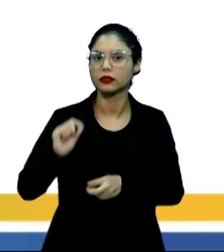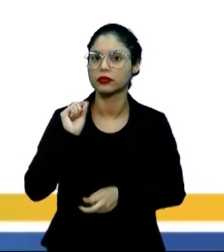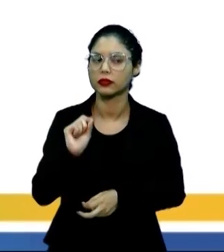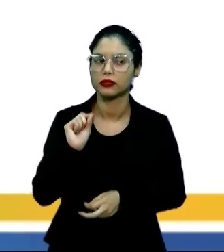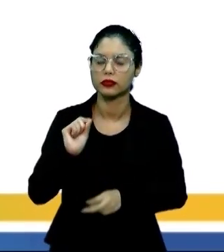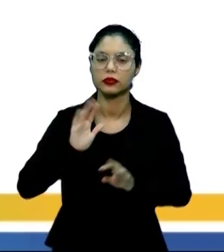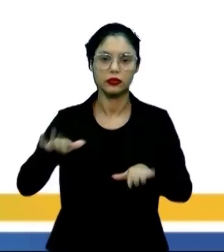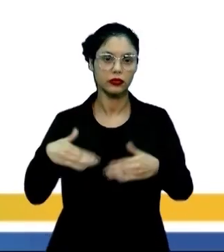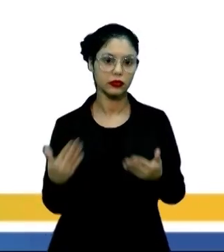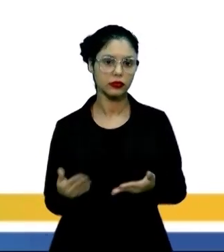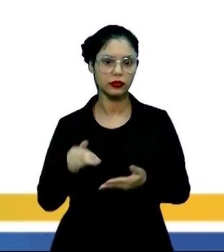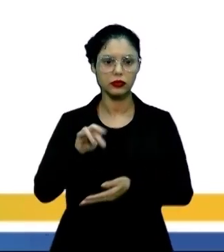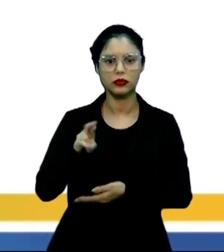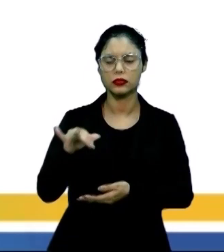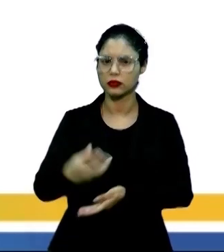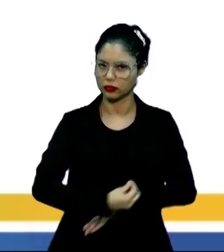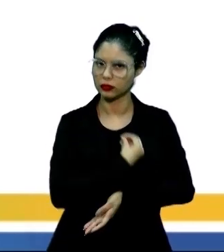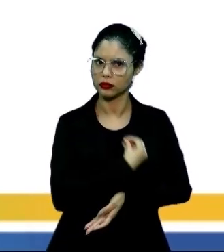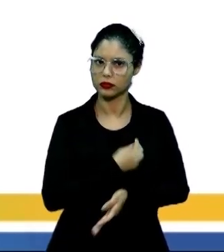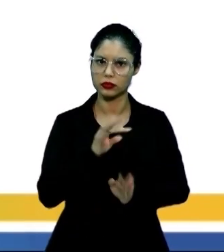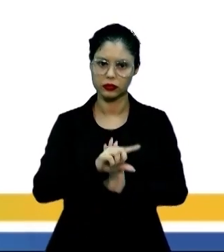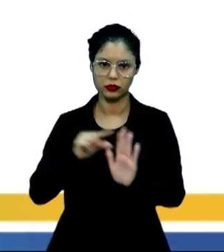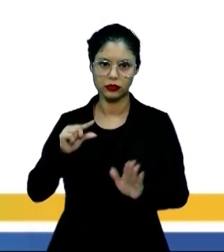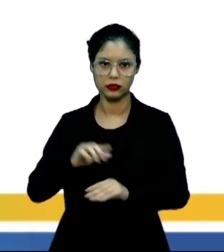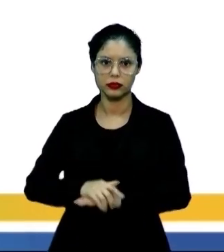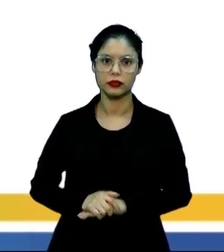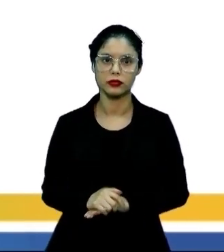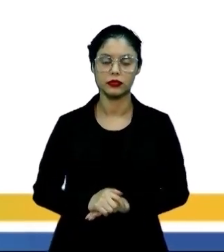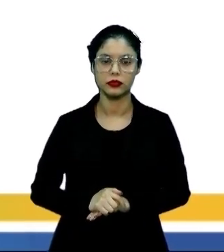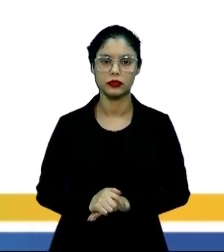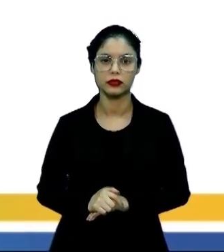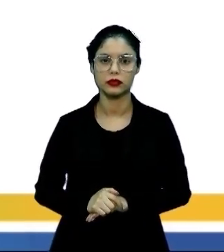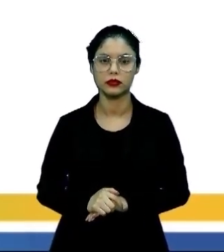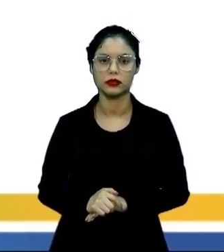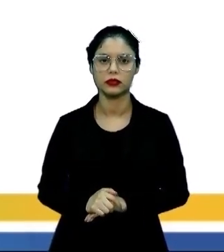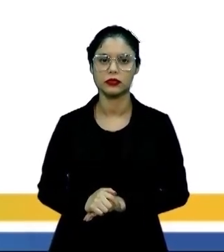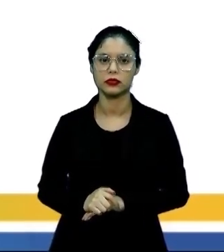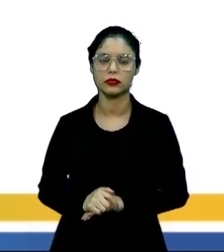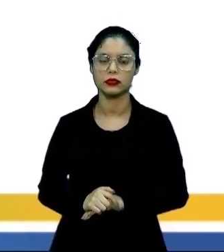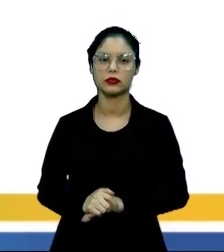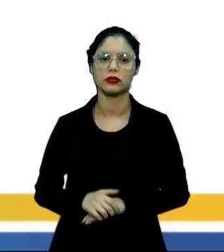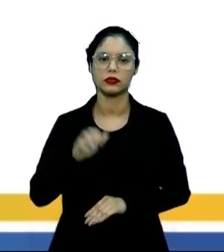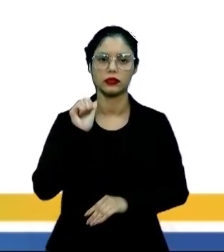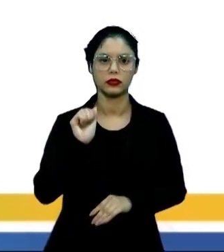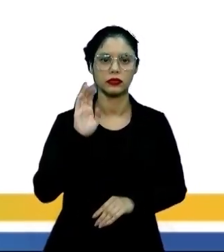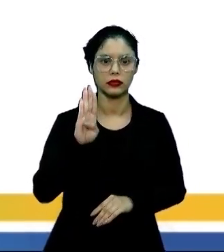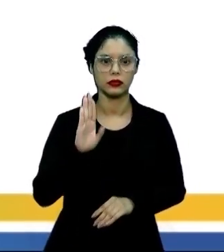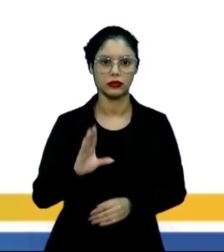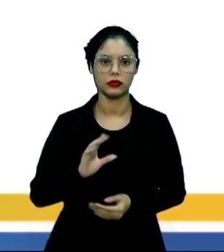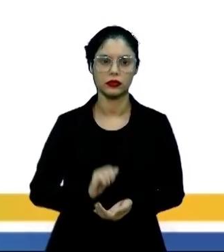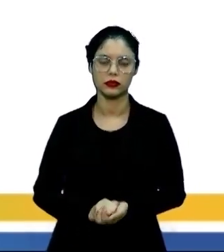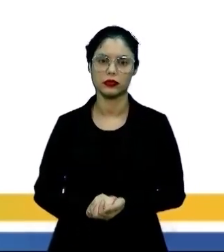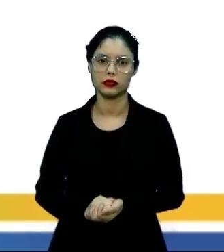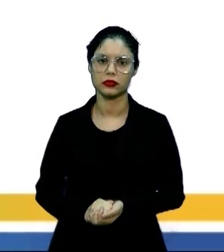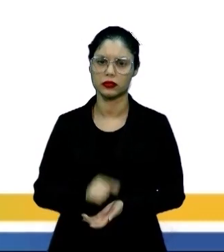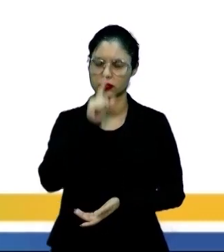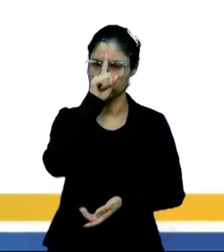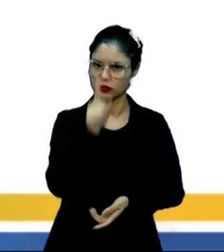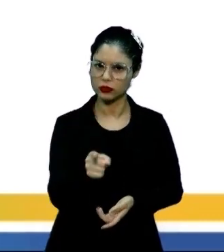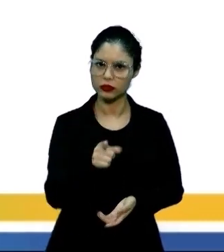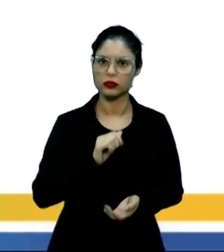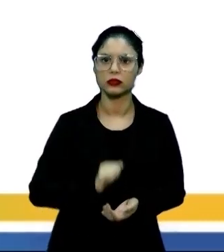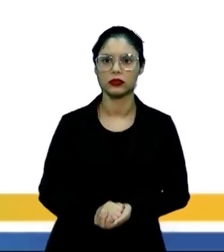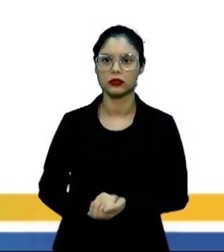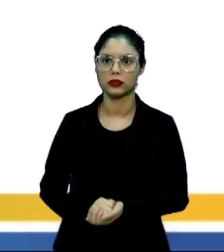qual a ironia presente nesse trecho. então a gente tem as alternativas. Letra A, acusar o